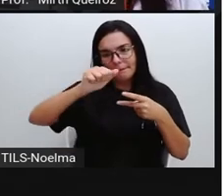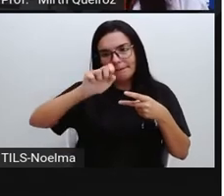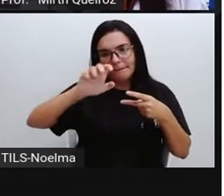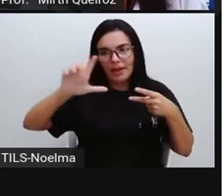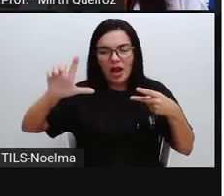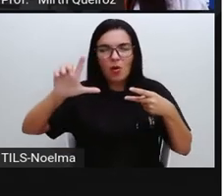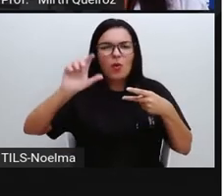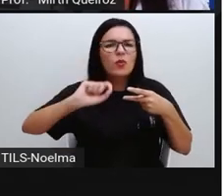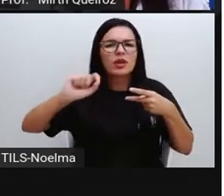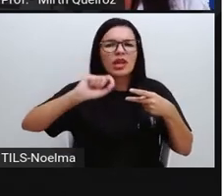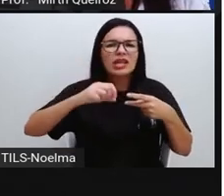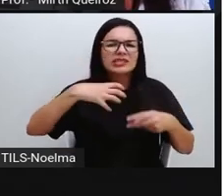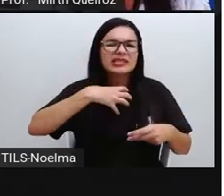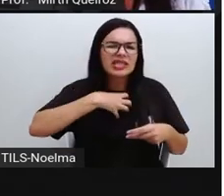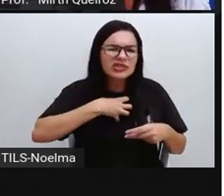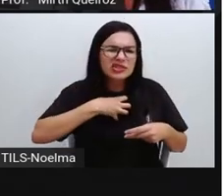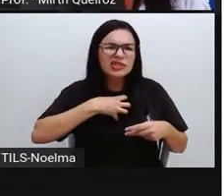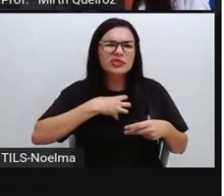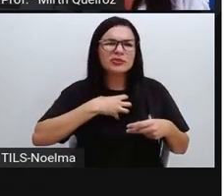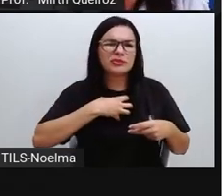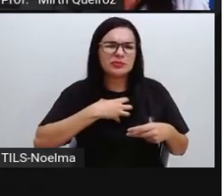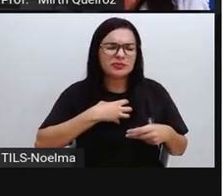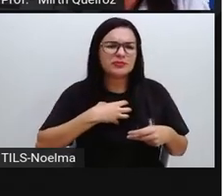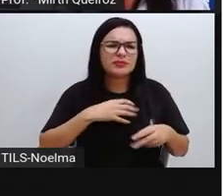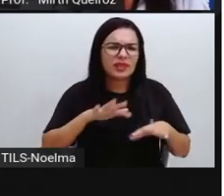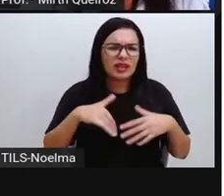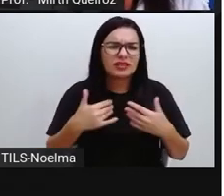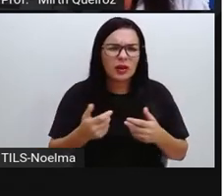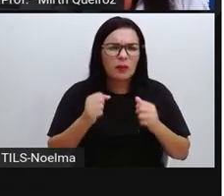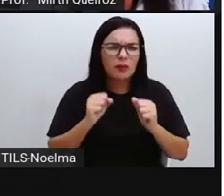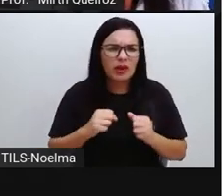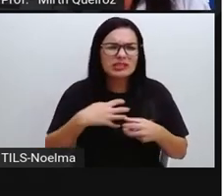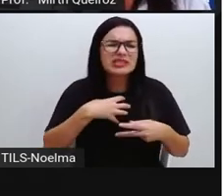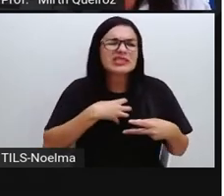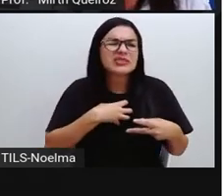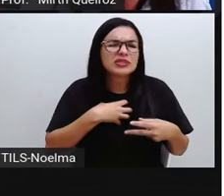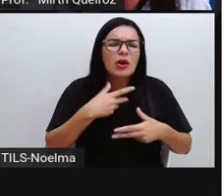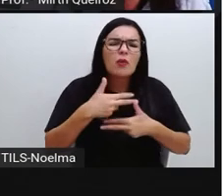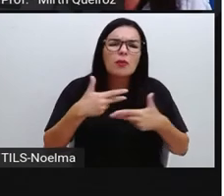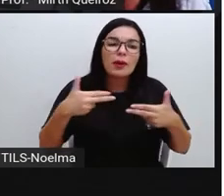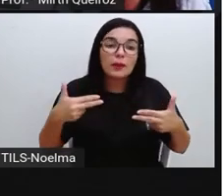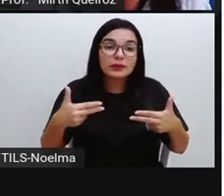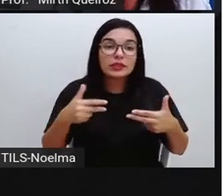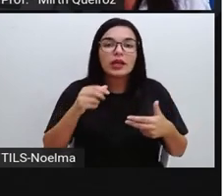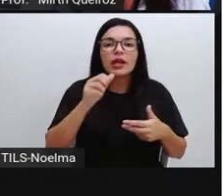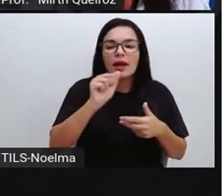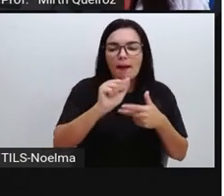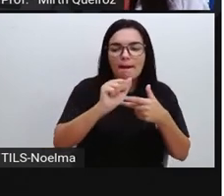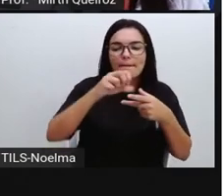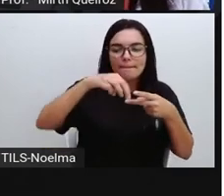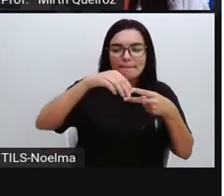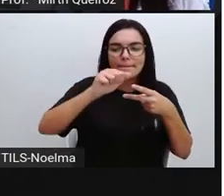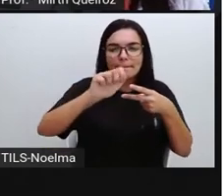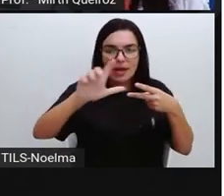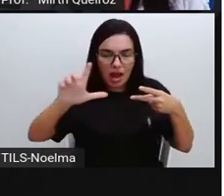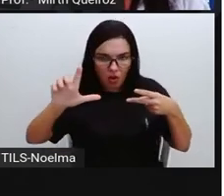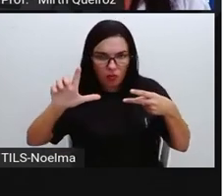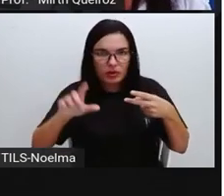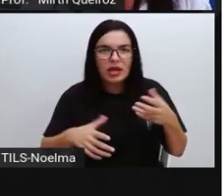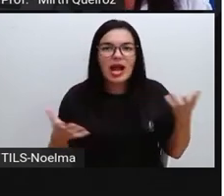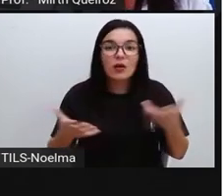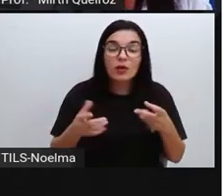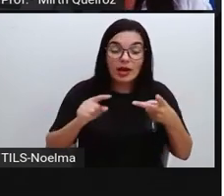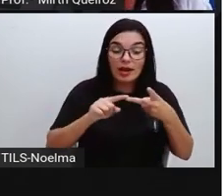passando mal. Poderia passando bem. Então, seria mal com L. É muito mal o que está acontecendo?